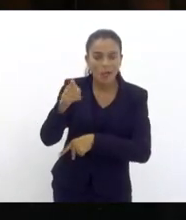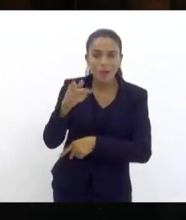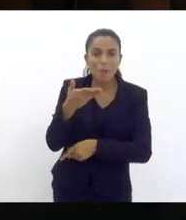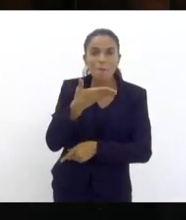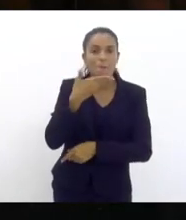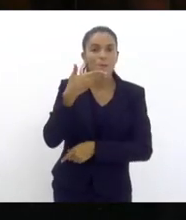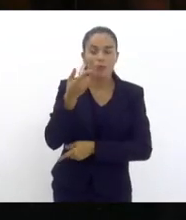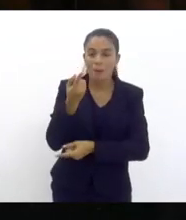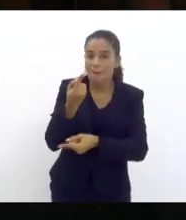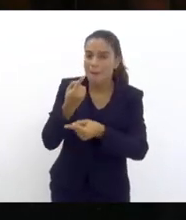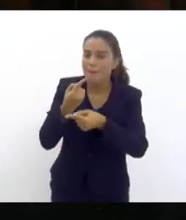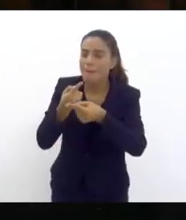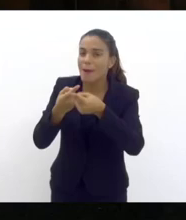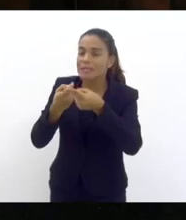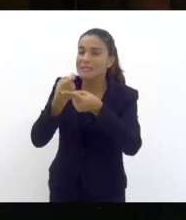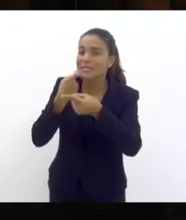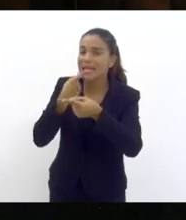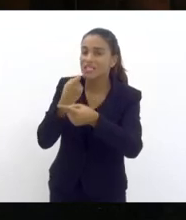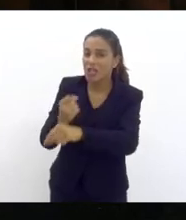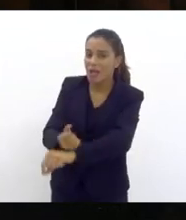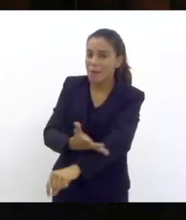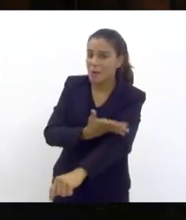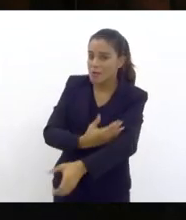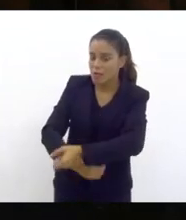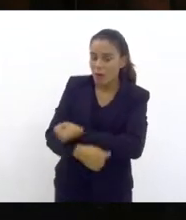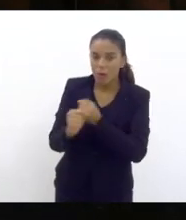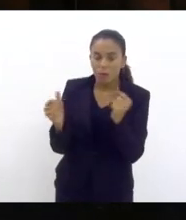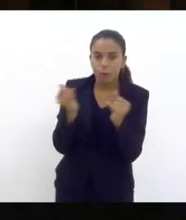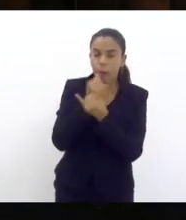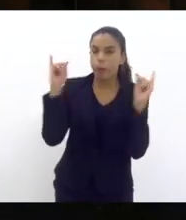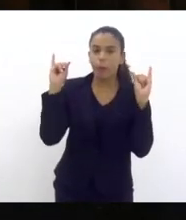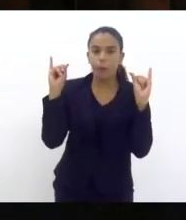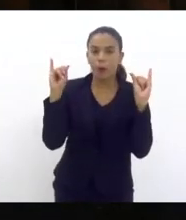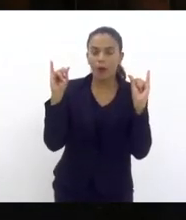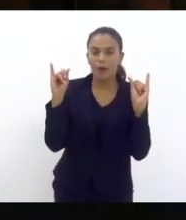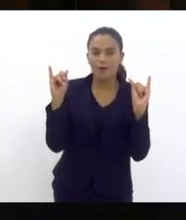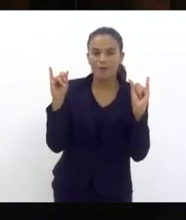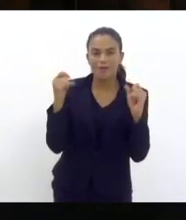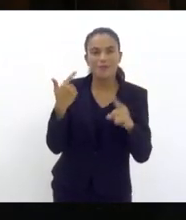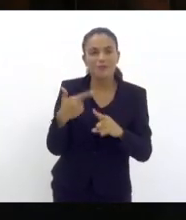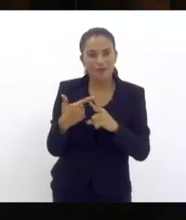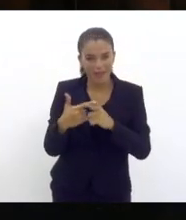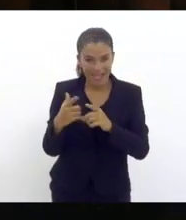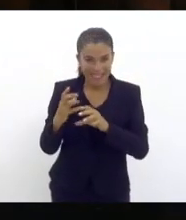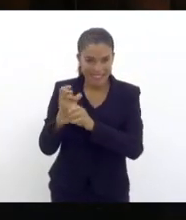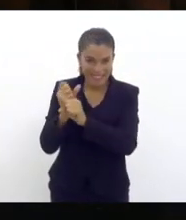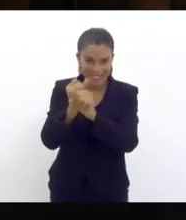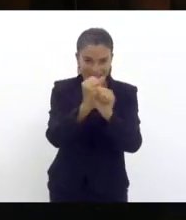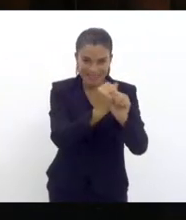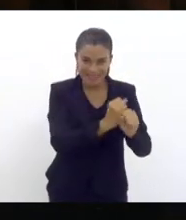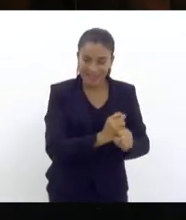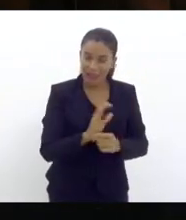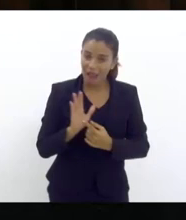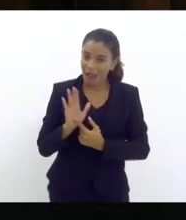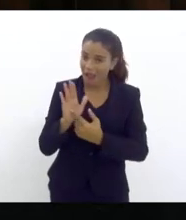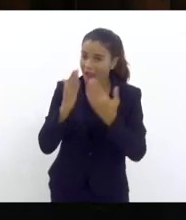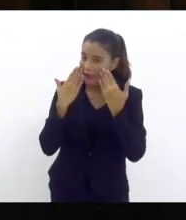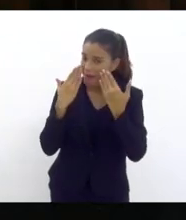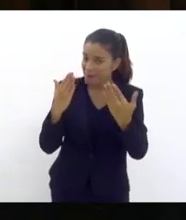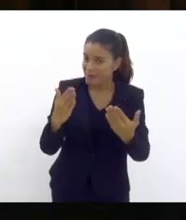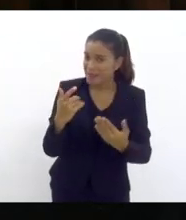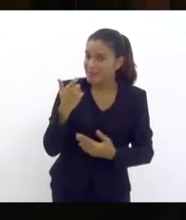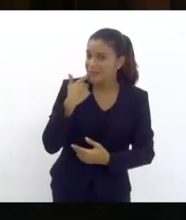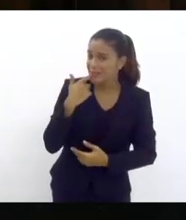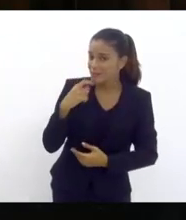reestabelecido, emocionalmente, inclusive, porque esses dados que deveriam ser apresentados para nós na